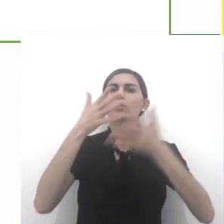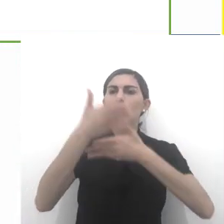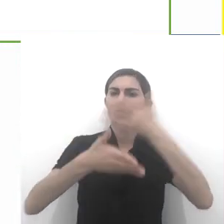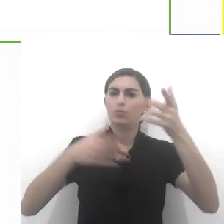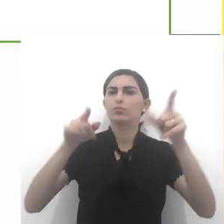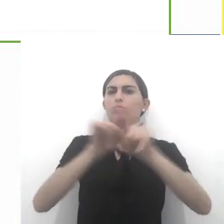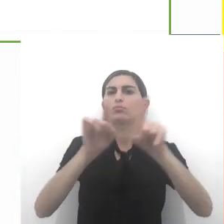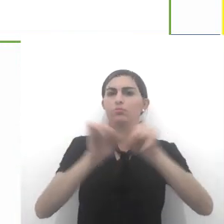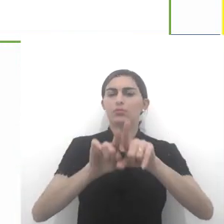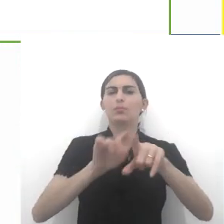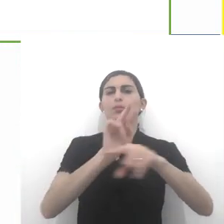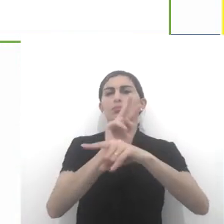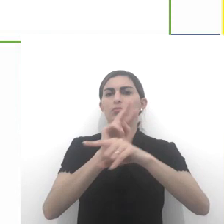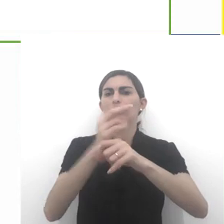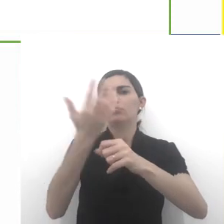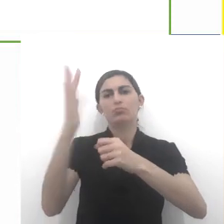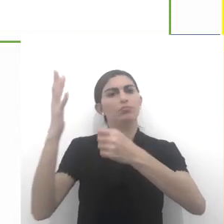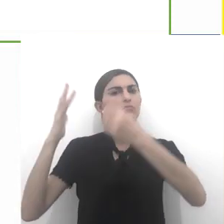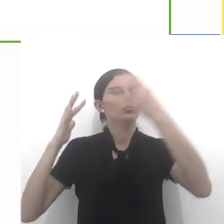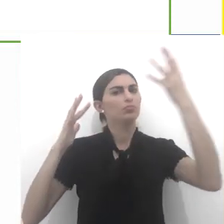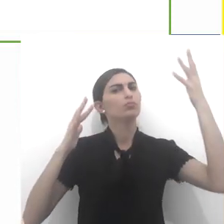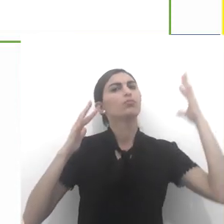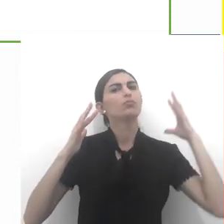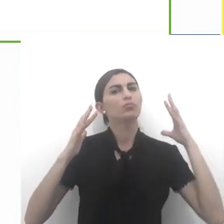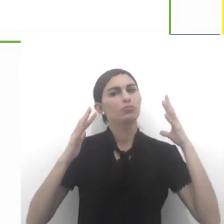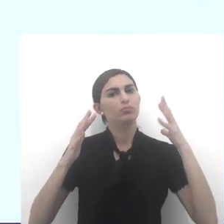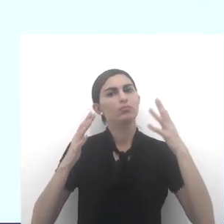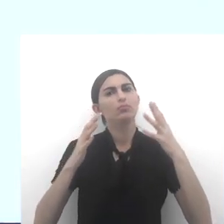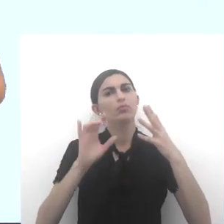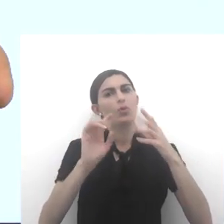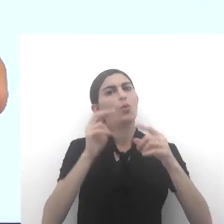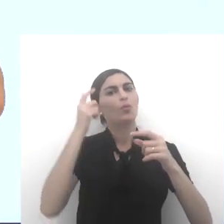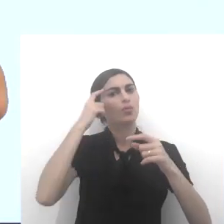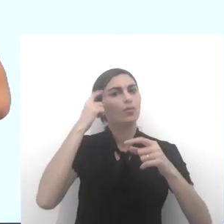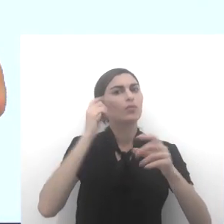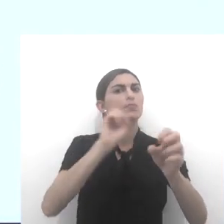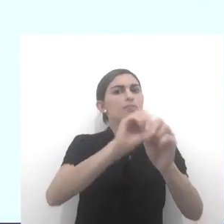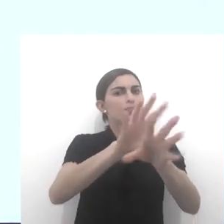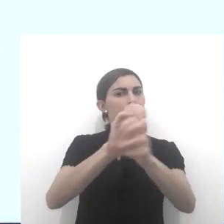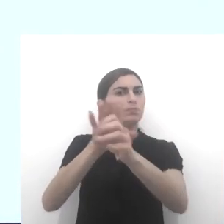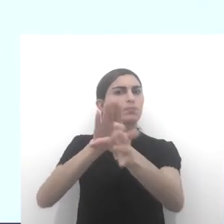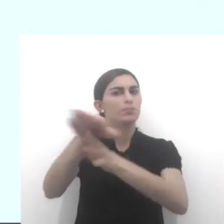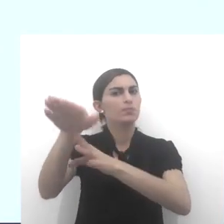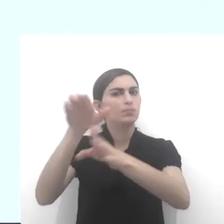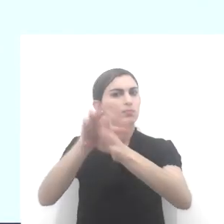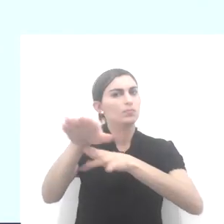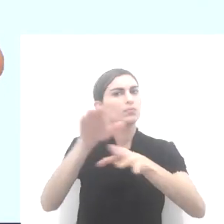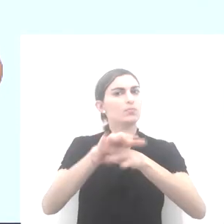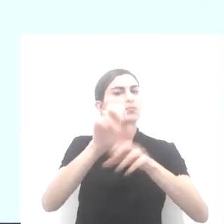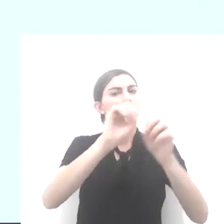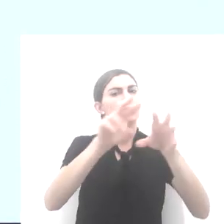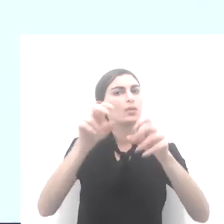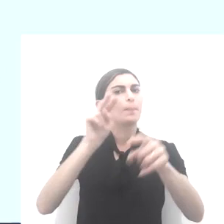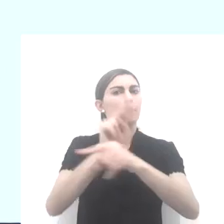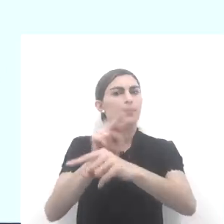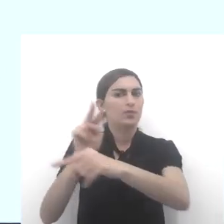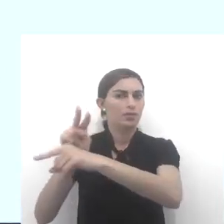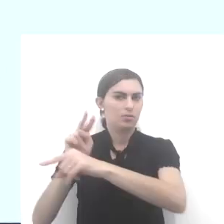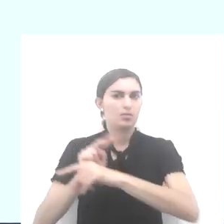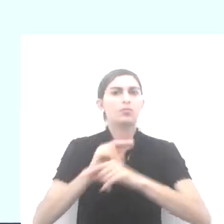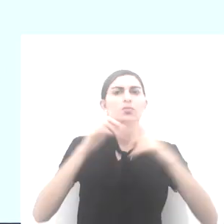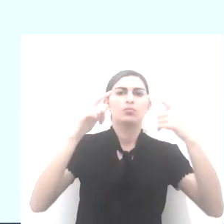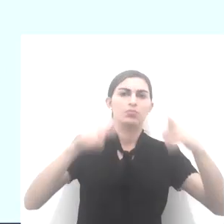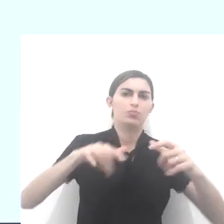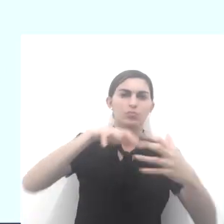cuidado também com a questão ambiental, ou seja, conscientização para a preservação